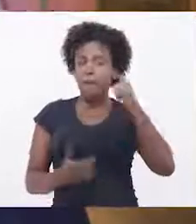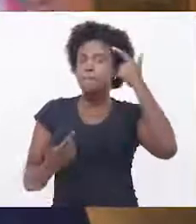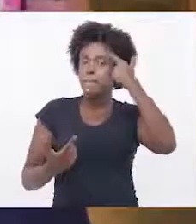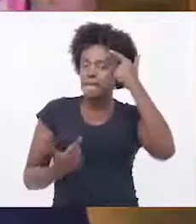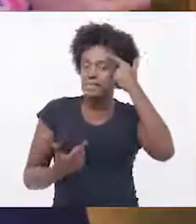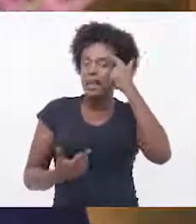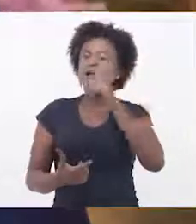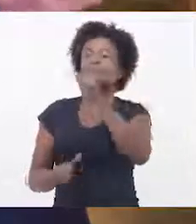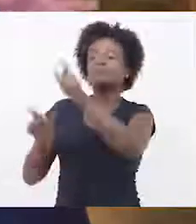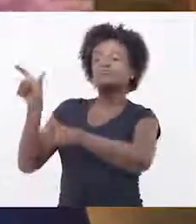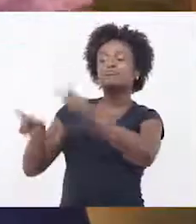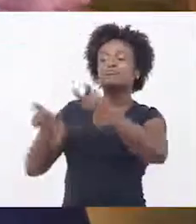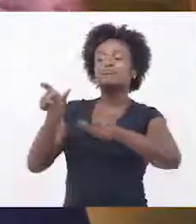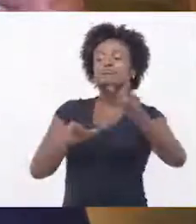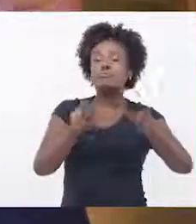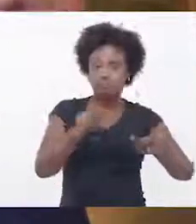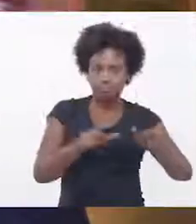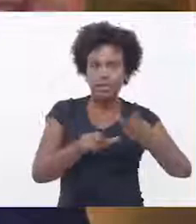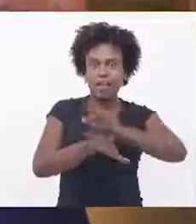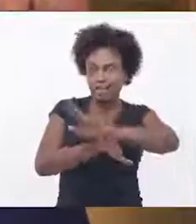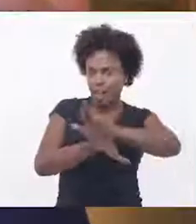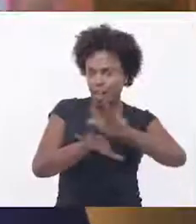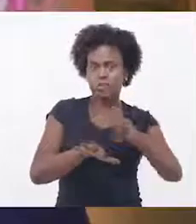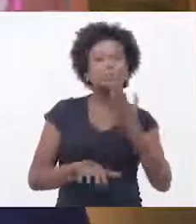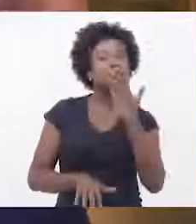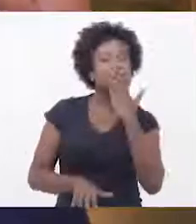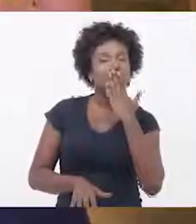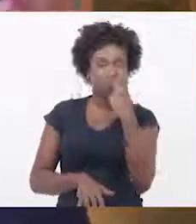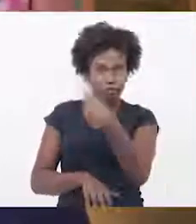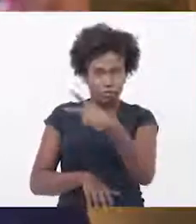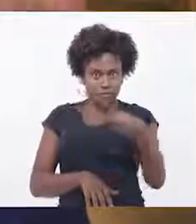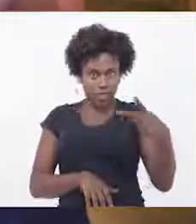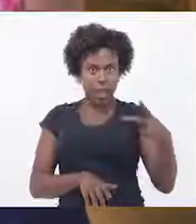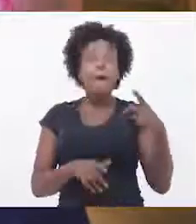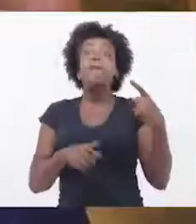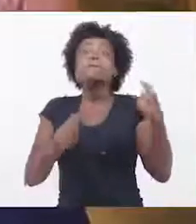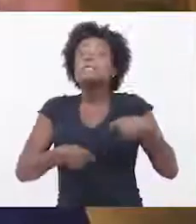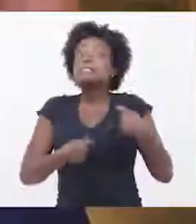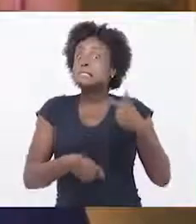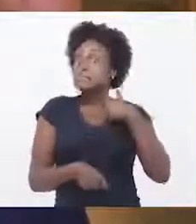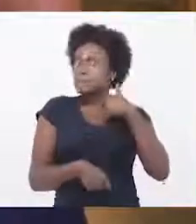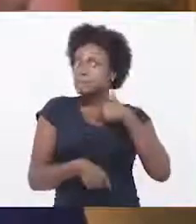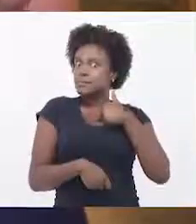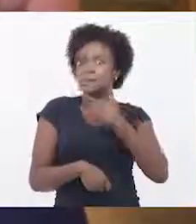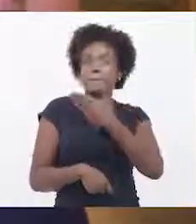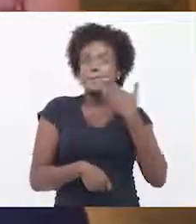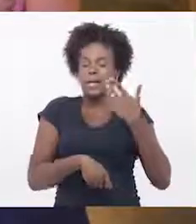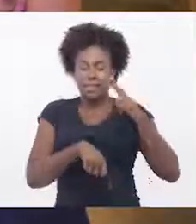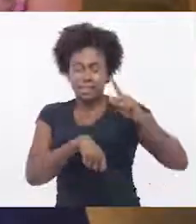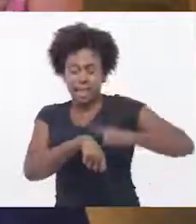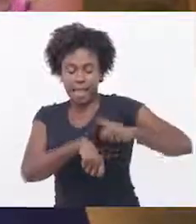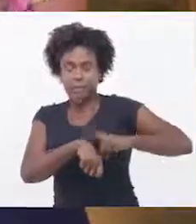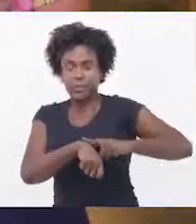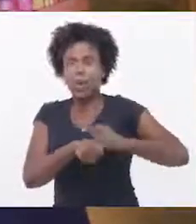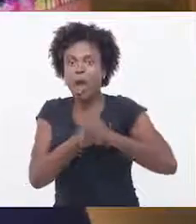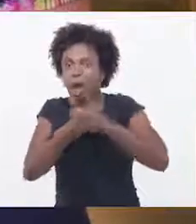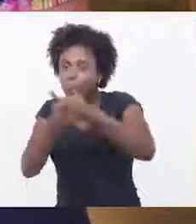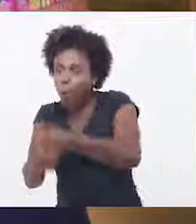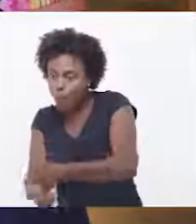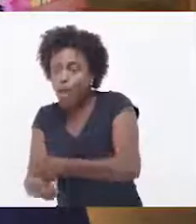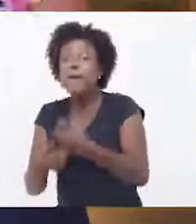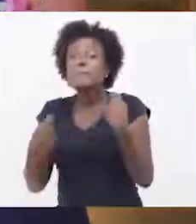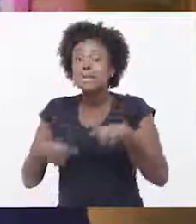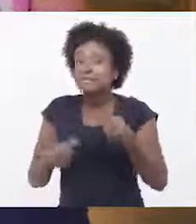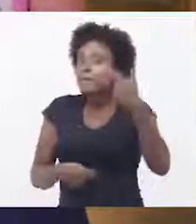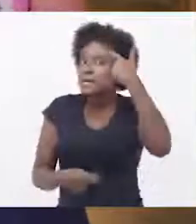voluntários para fazer vários tipos de atividades. Mas eu vou precisar de tempo para capacitar e para acompanhar eles. Então, bom você pensar realmente quantos